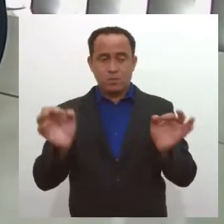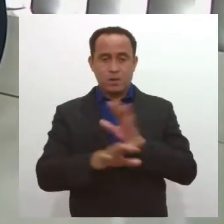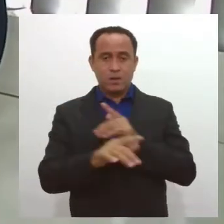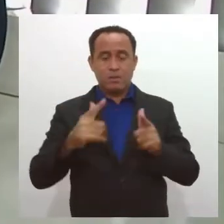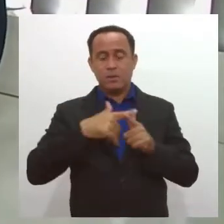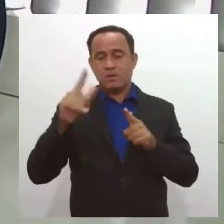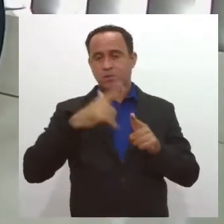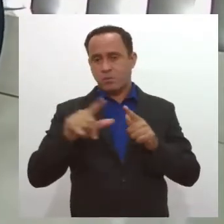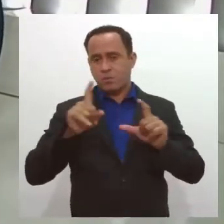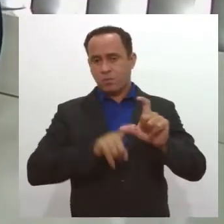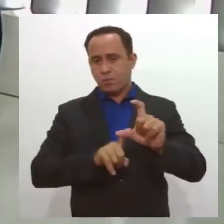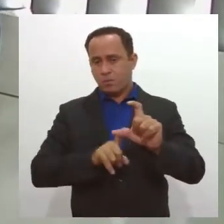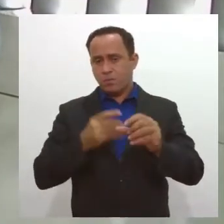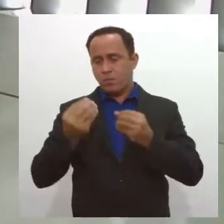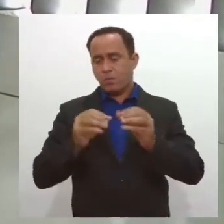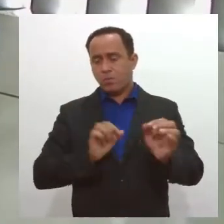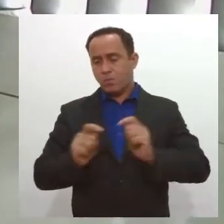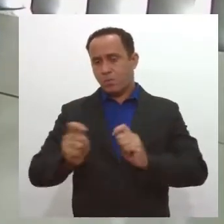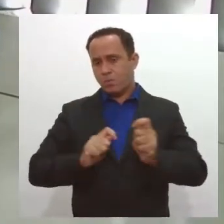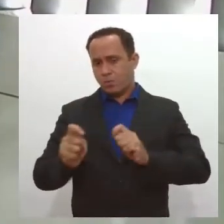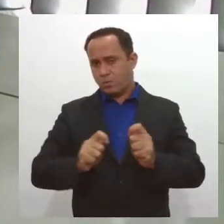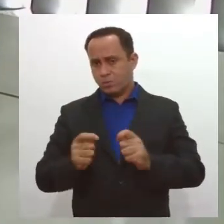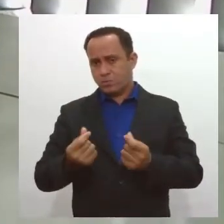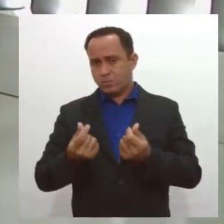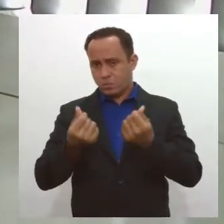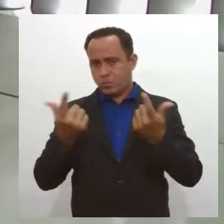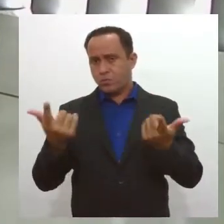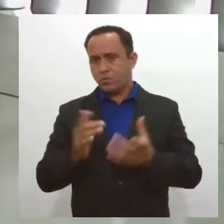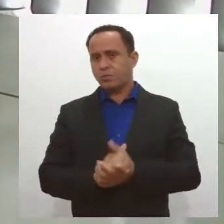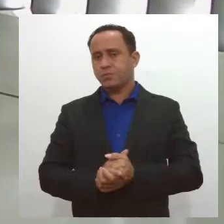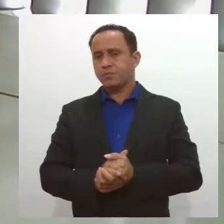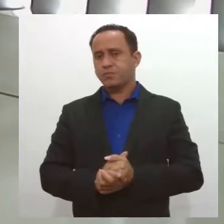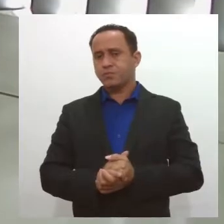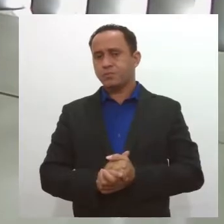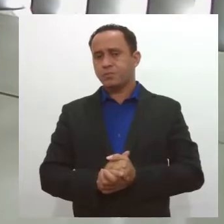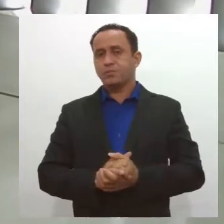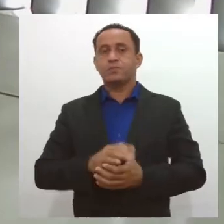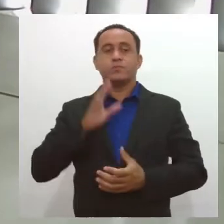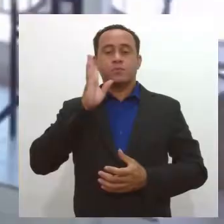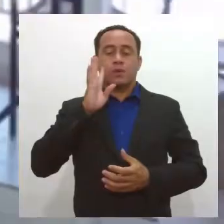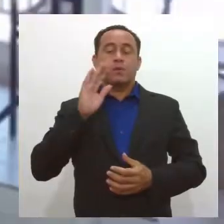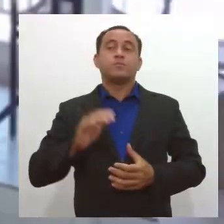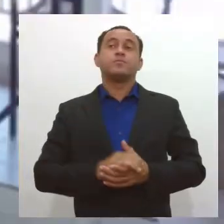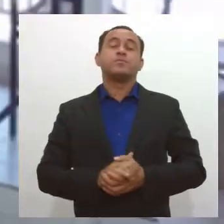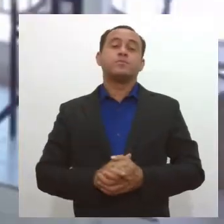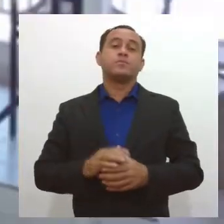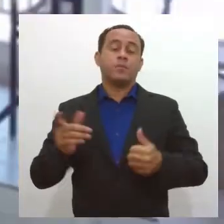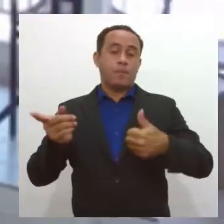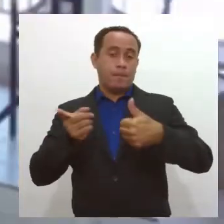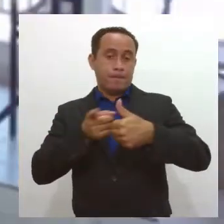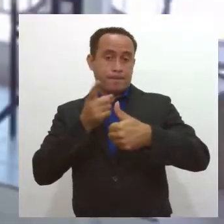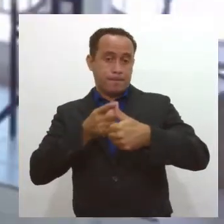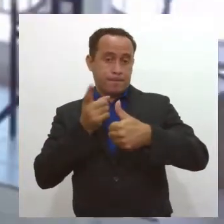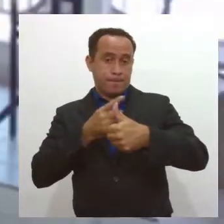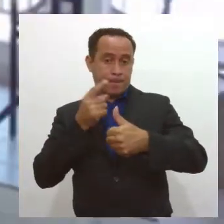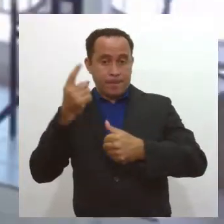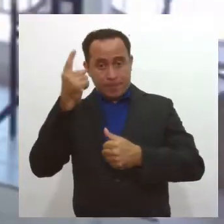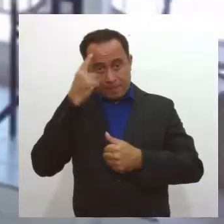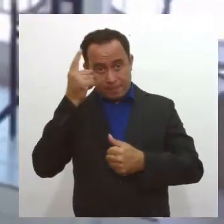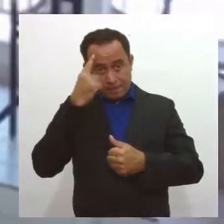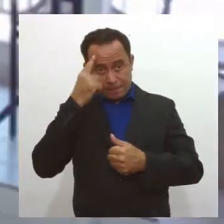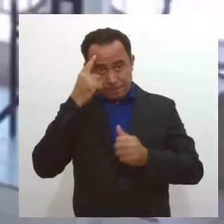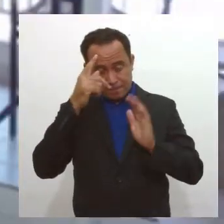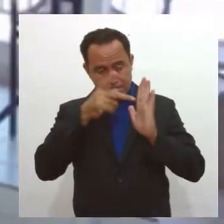elas podem organizar o dinheiro delas financeiramente? Legal, Larissa. Primeiro ponto é sempre pensar no seu